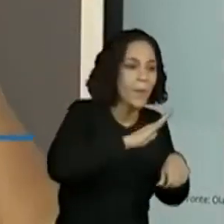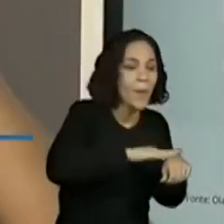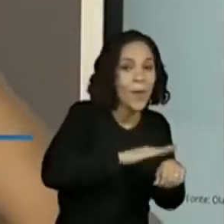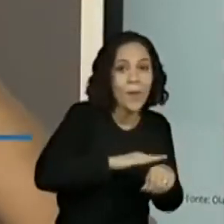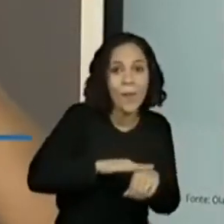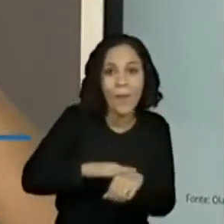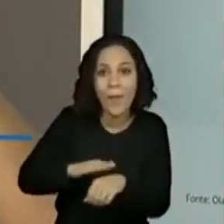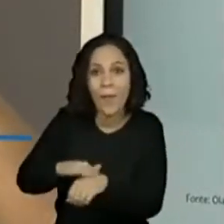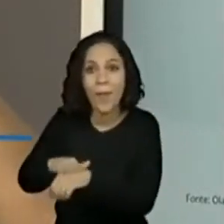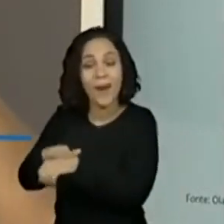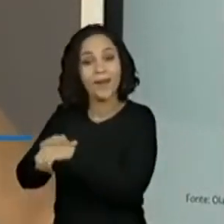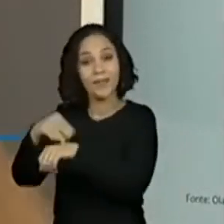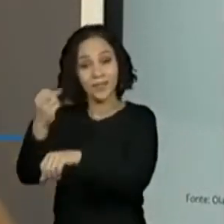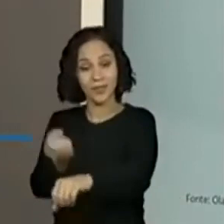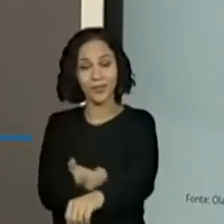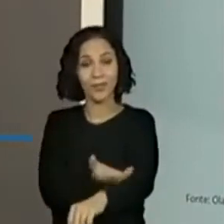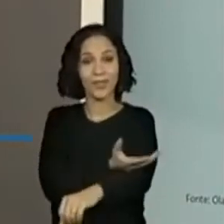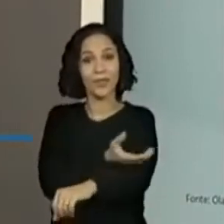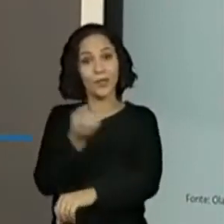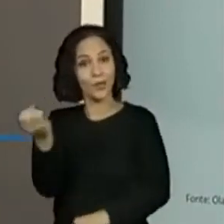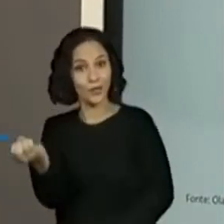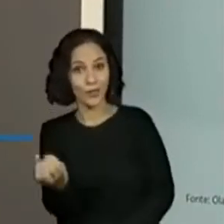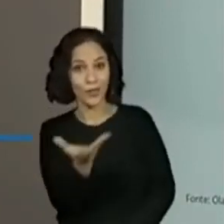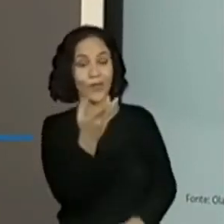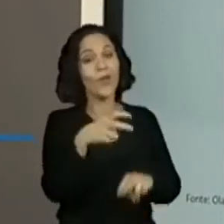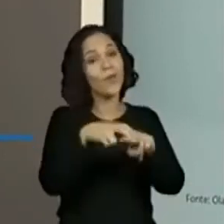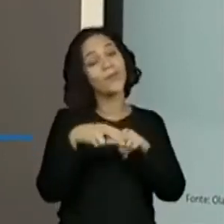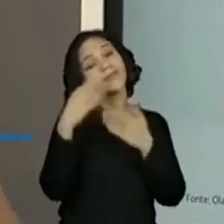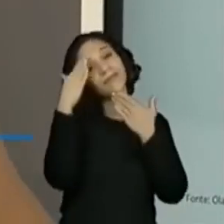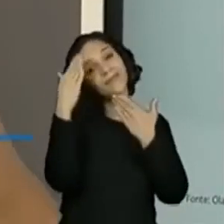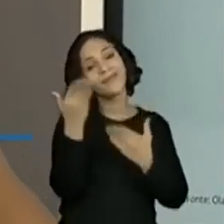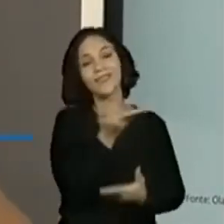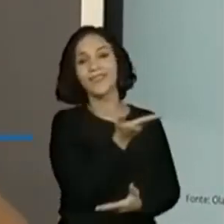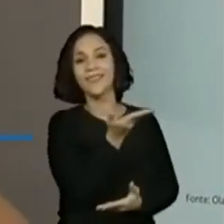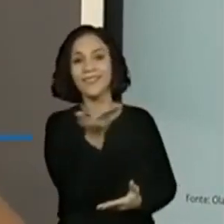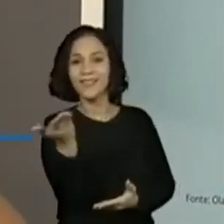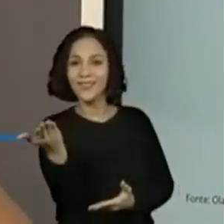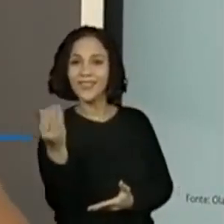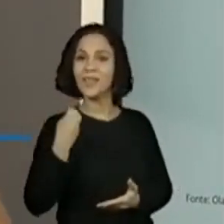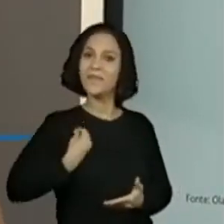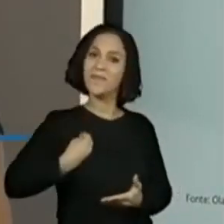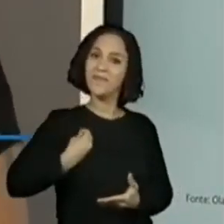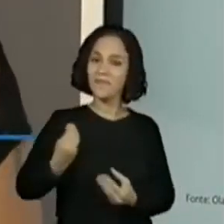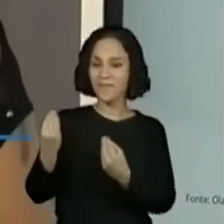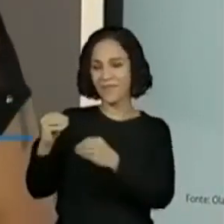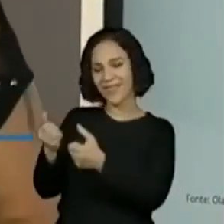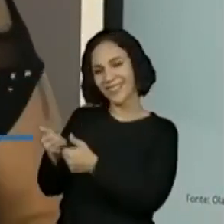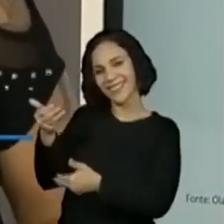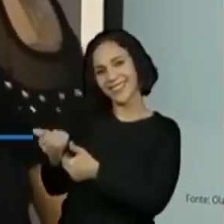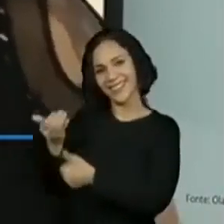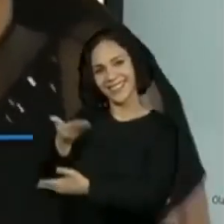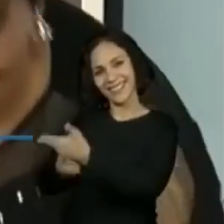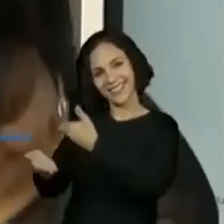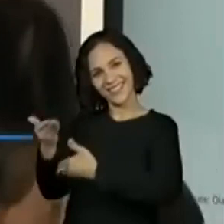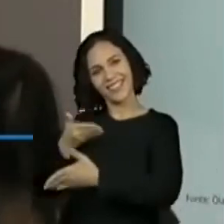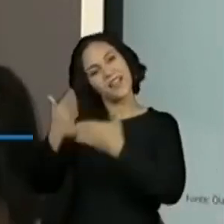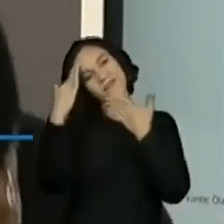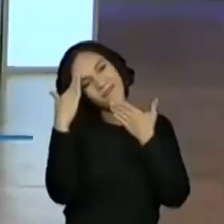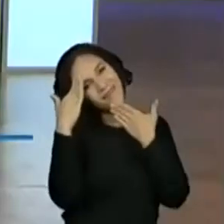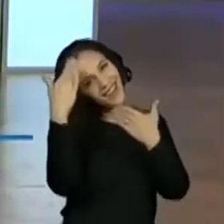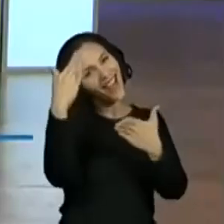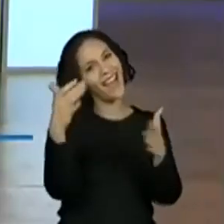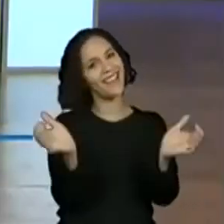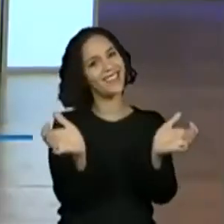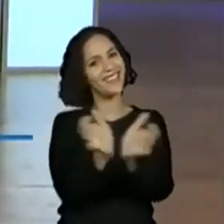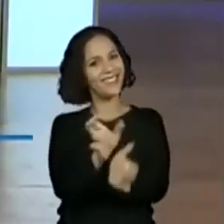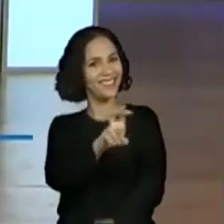é uma nova emoção. Por isso, agradeço vocês pela participação. Muito obrigada, galerinha